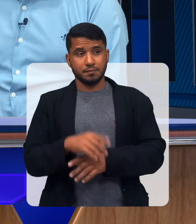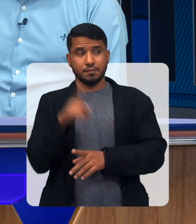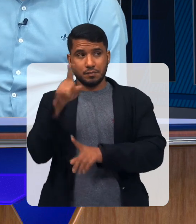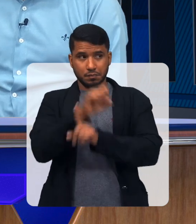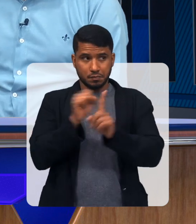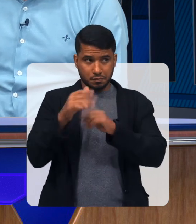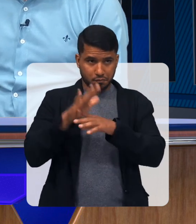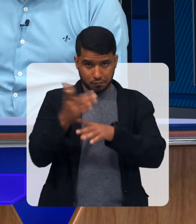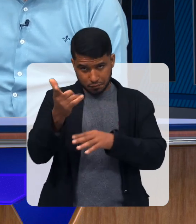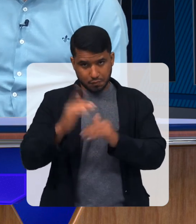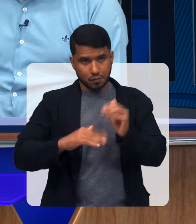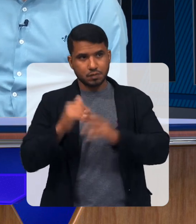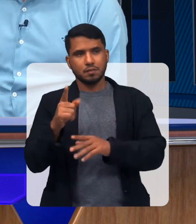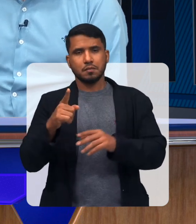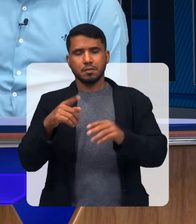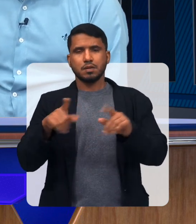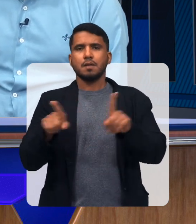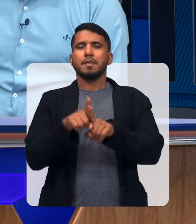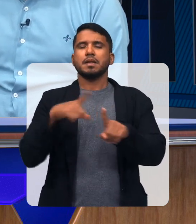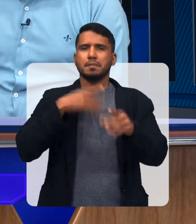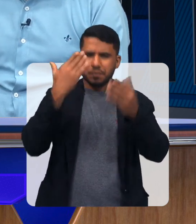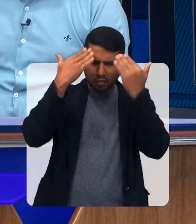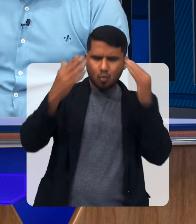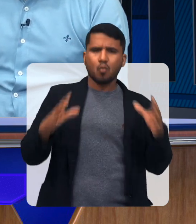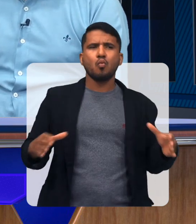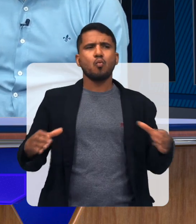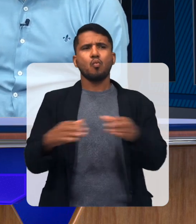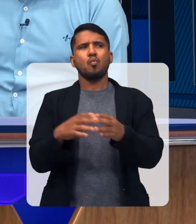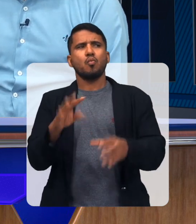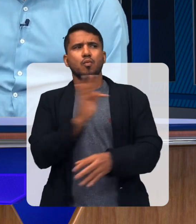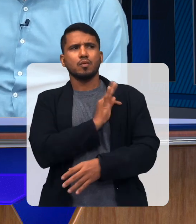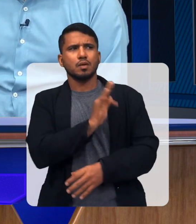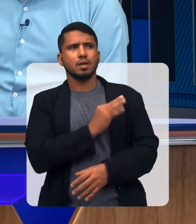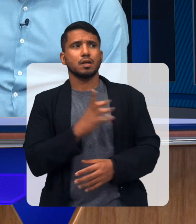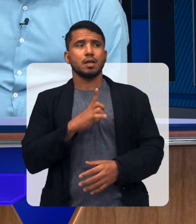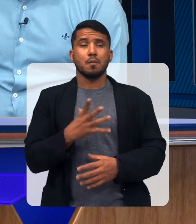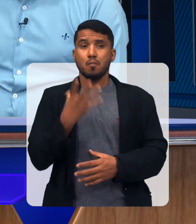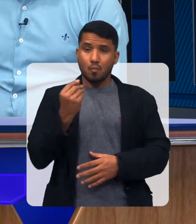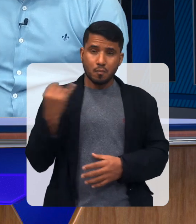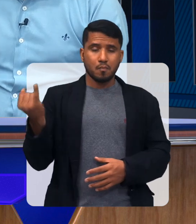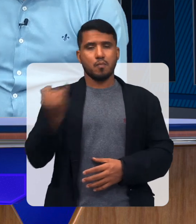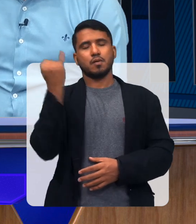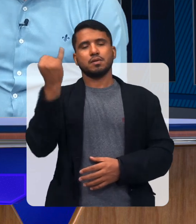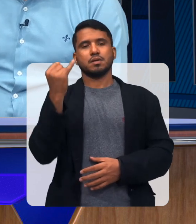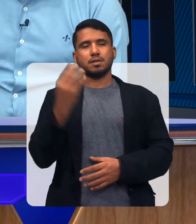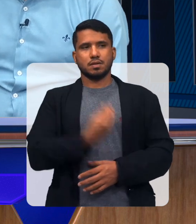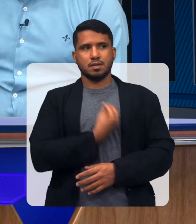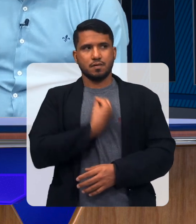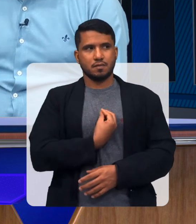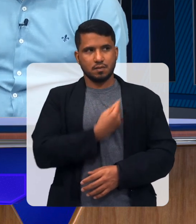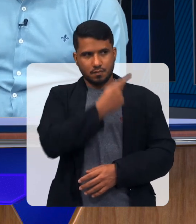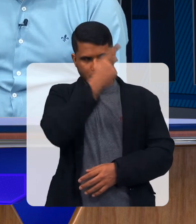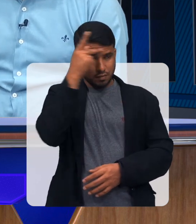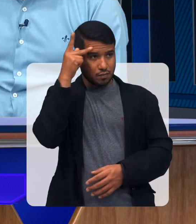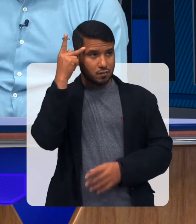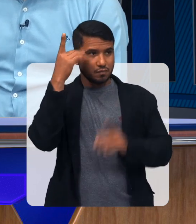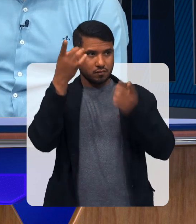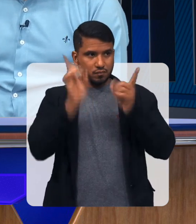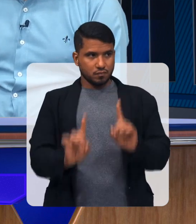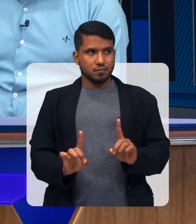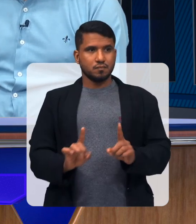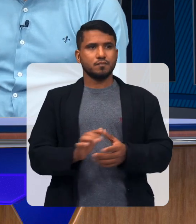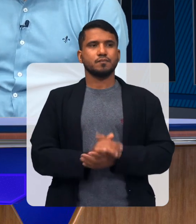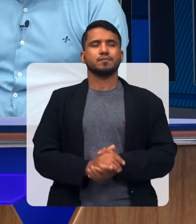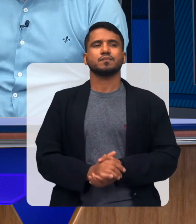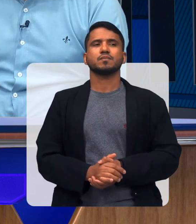caso Nós não falamos aqui Assistente social Psicólogo Essa equipe técnica Tem muita importância Na vida de uma